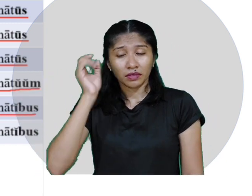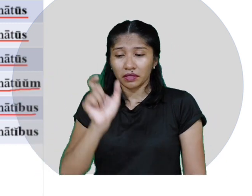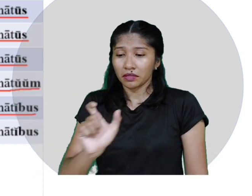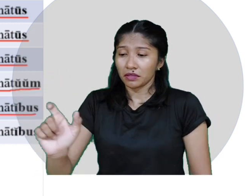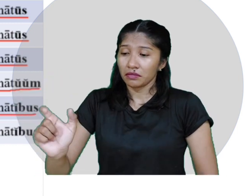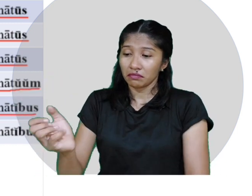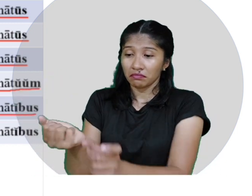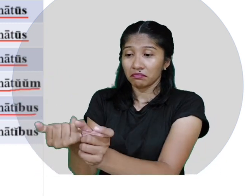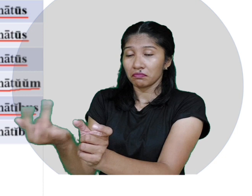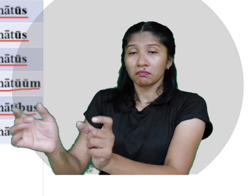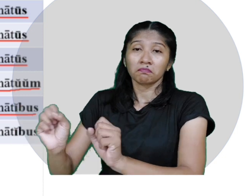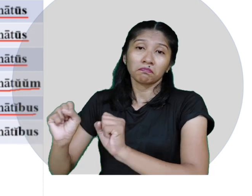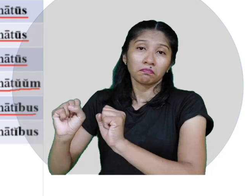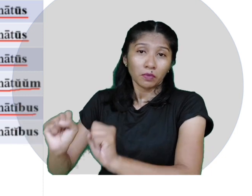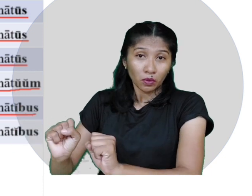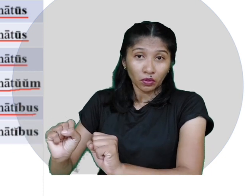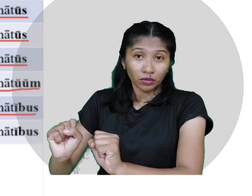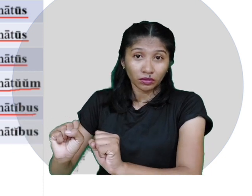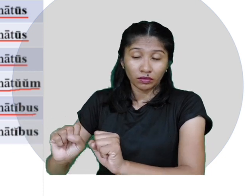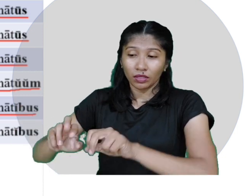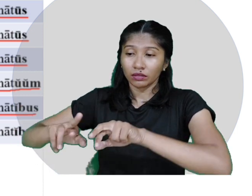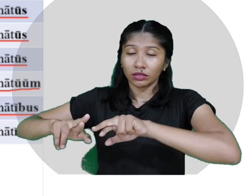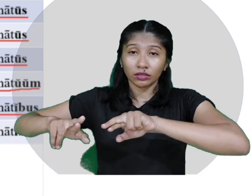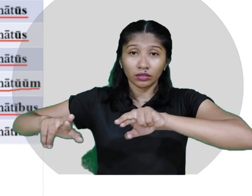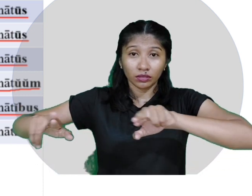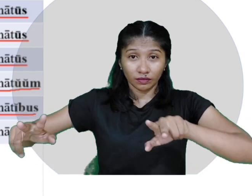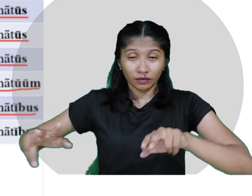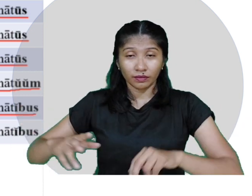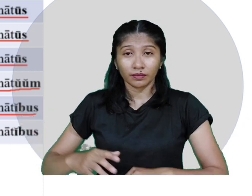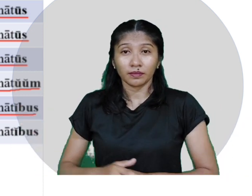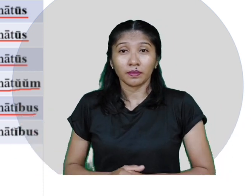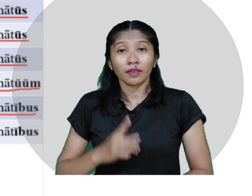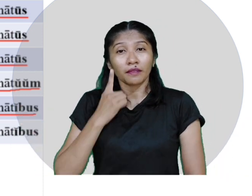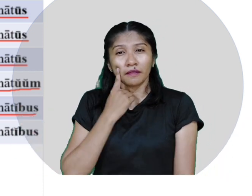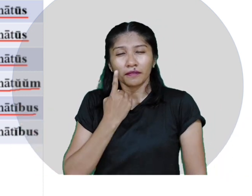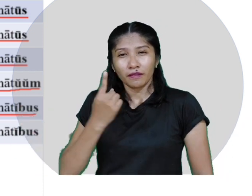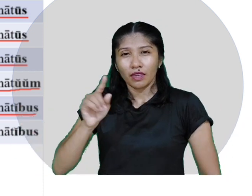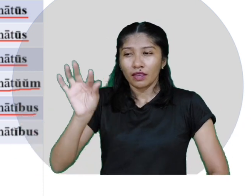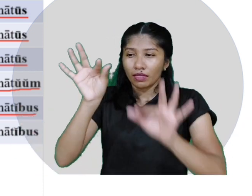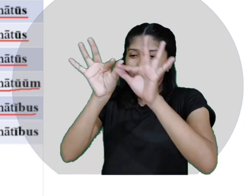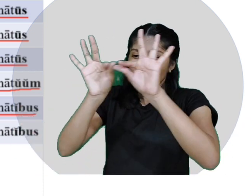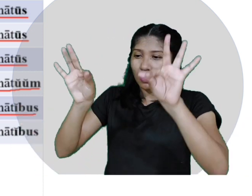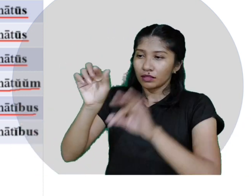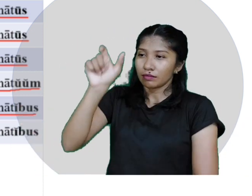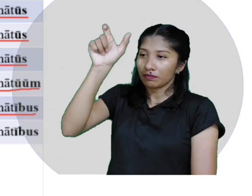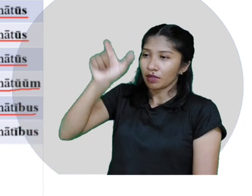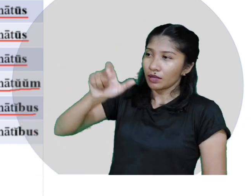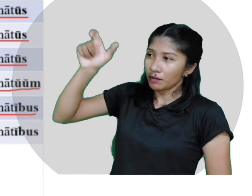senatus. Poeta rossam senatus, datis.